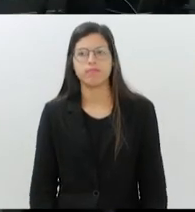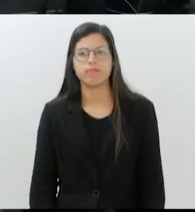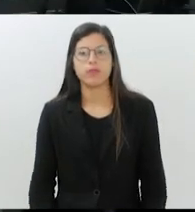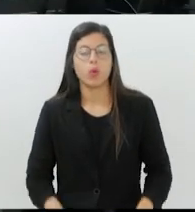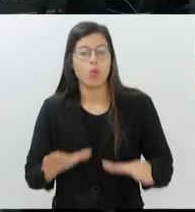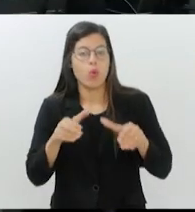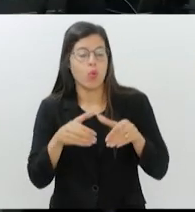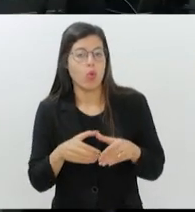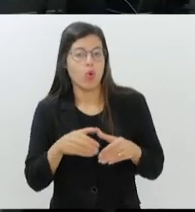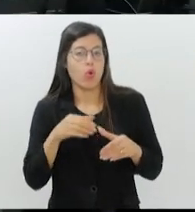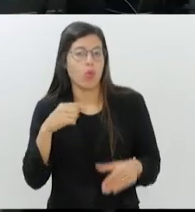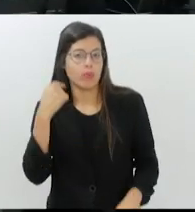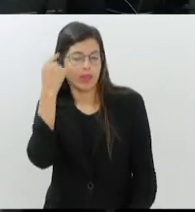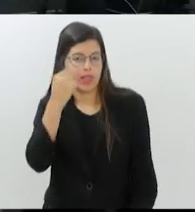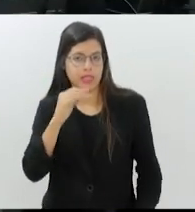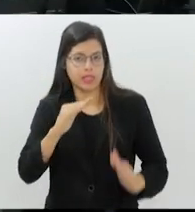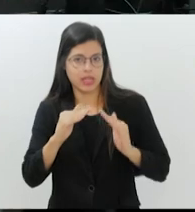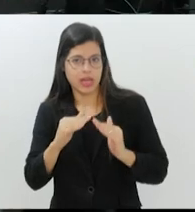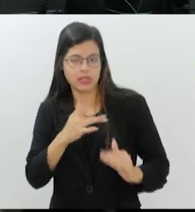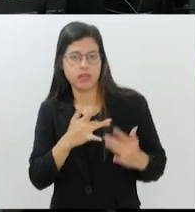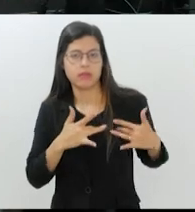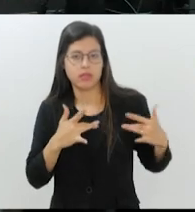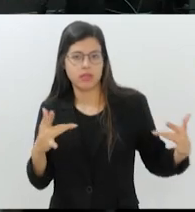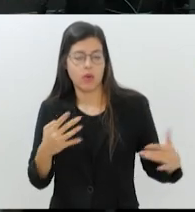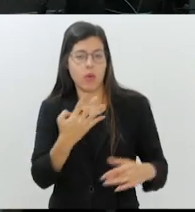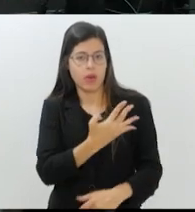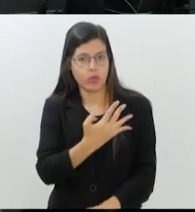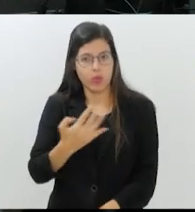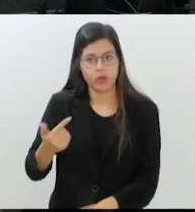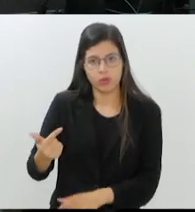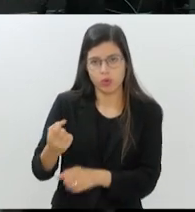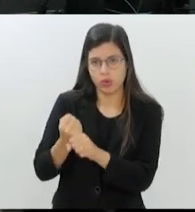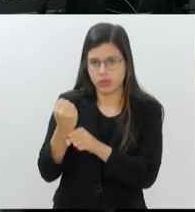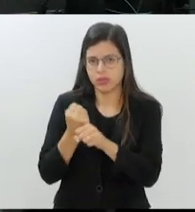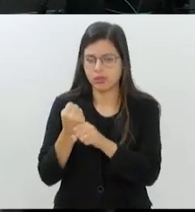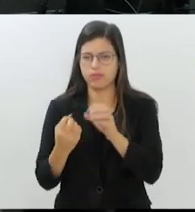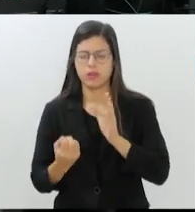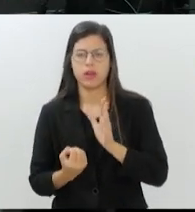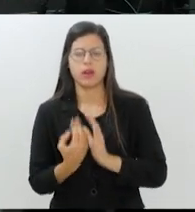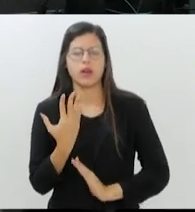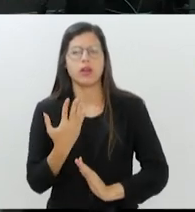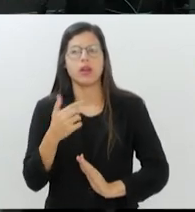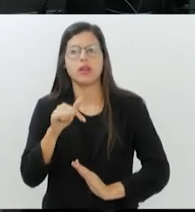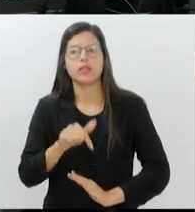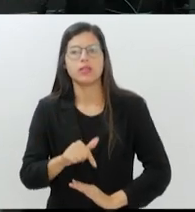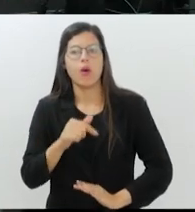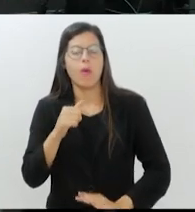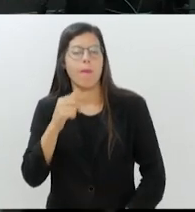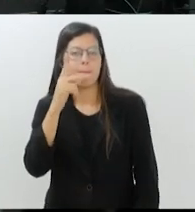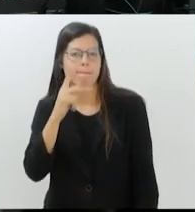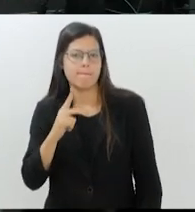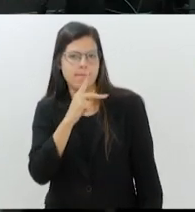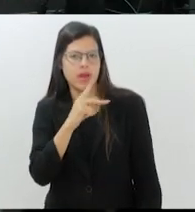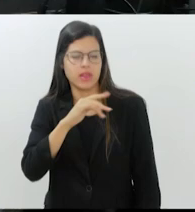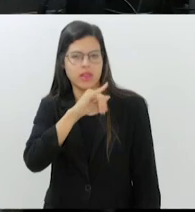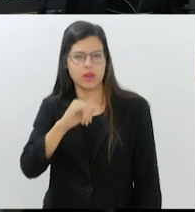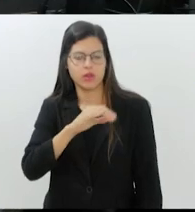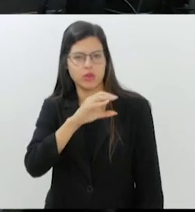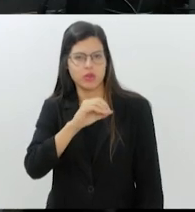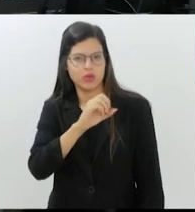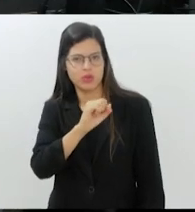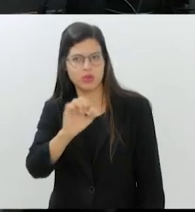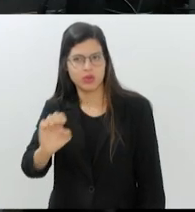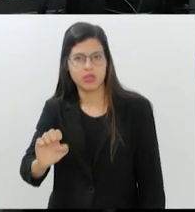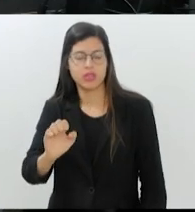Santa Casa da Misericórdia completou 442 anos da sua criação, atribuída ao padre José de Anchieta. Mais